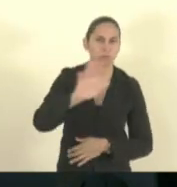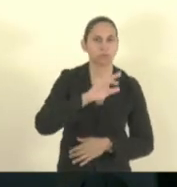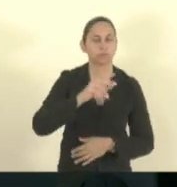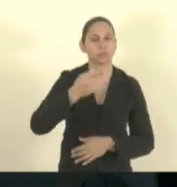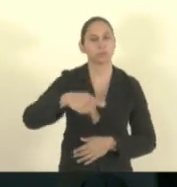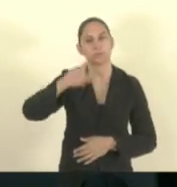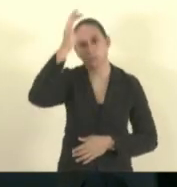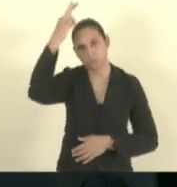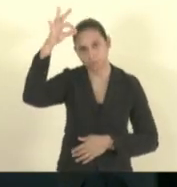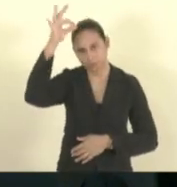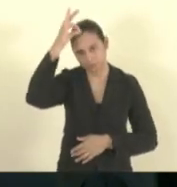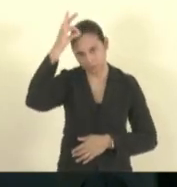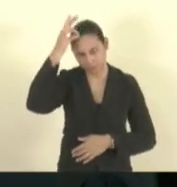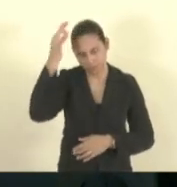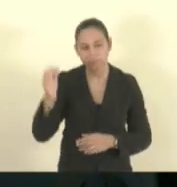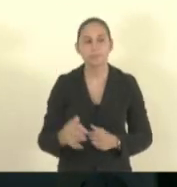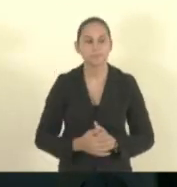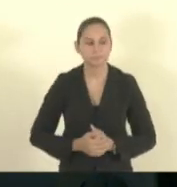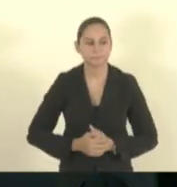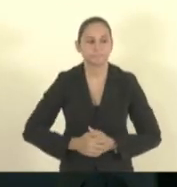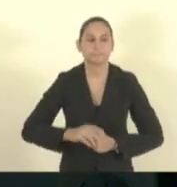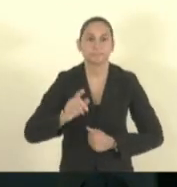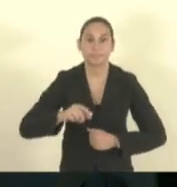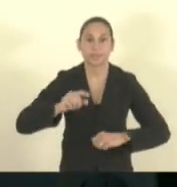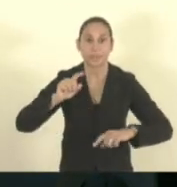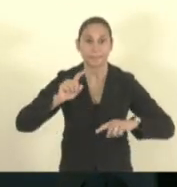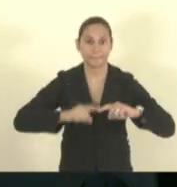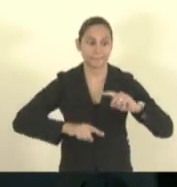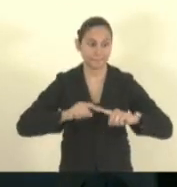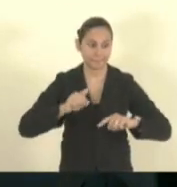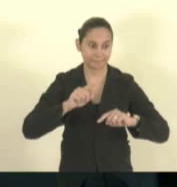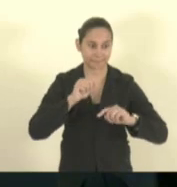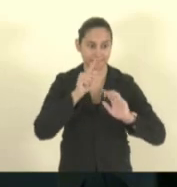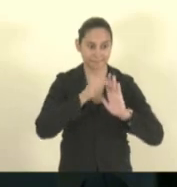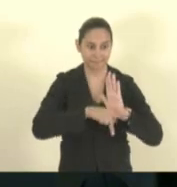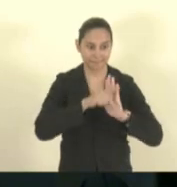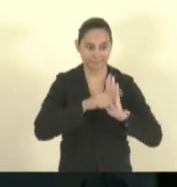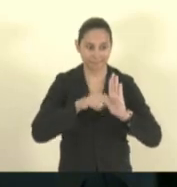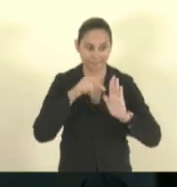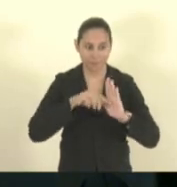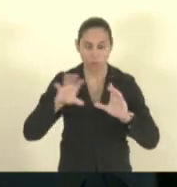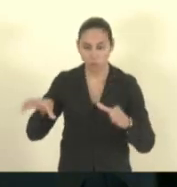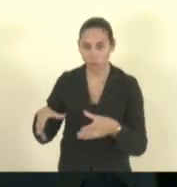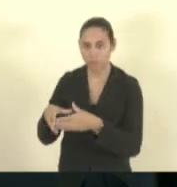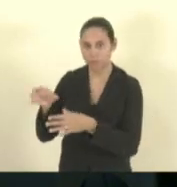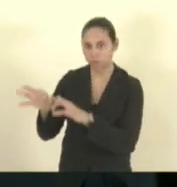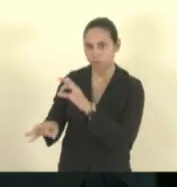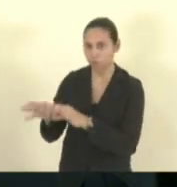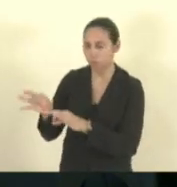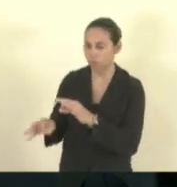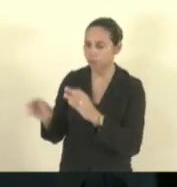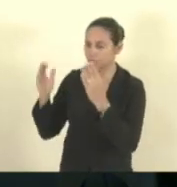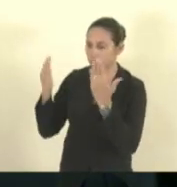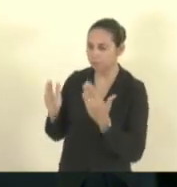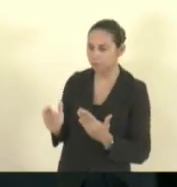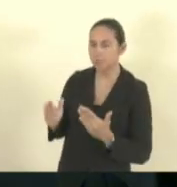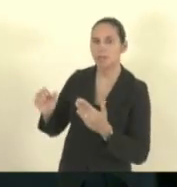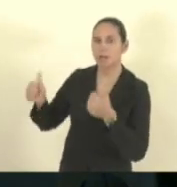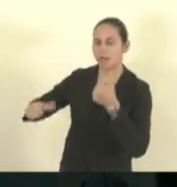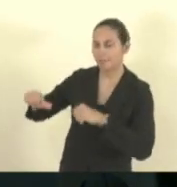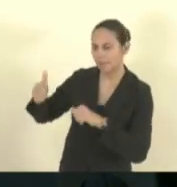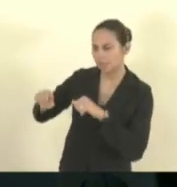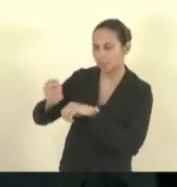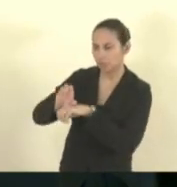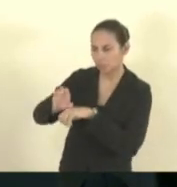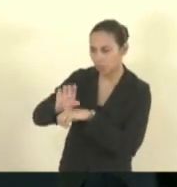matéria, como de costume, passa anteriormente pela Comissão de Justiça, que faz o controle de constitucionalidade, também foi